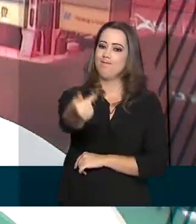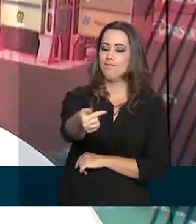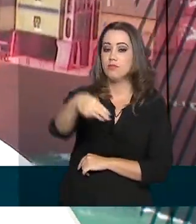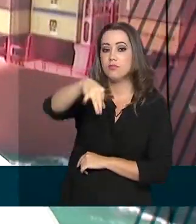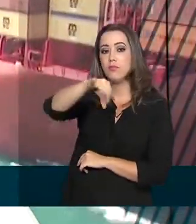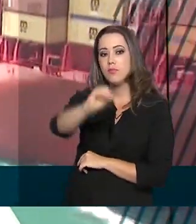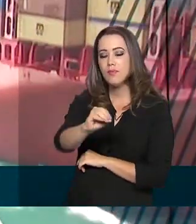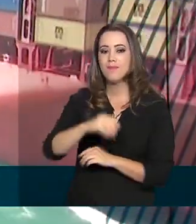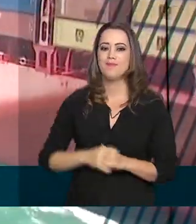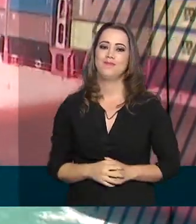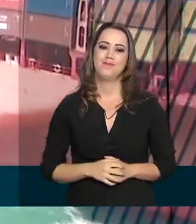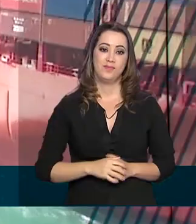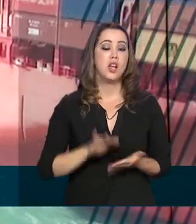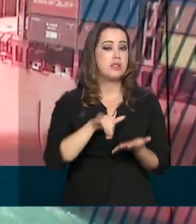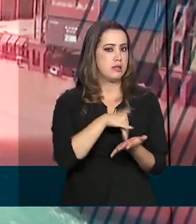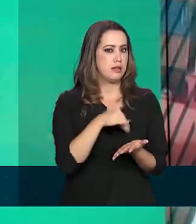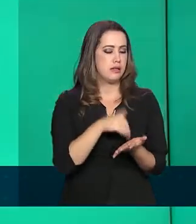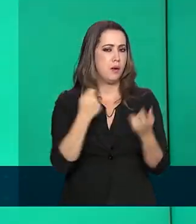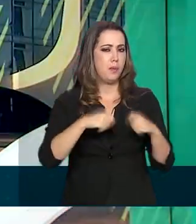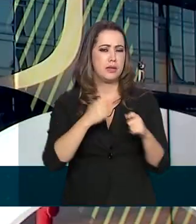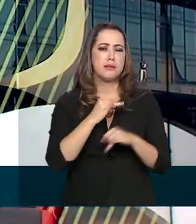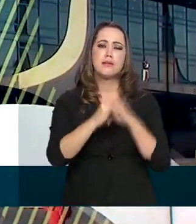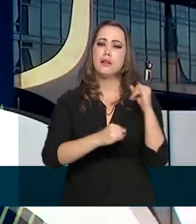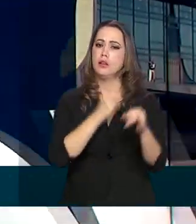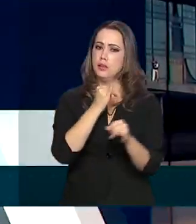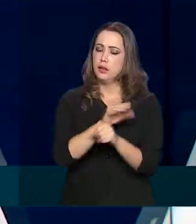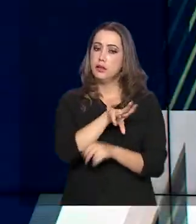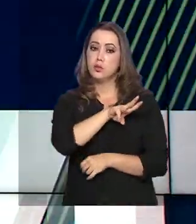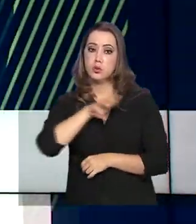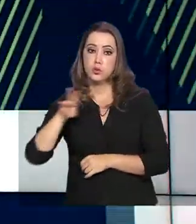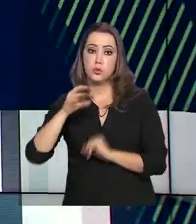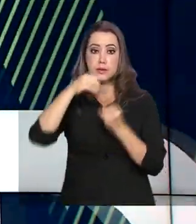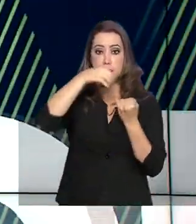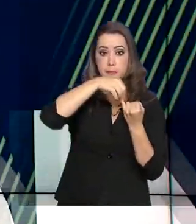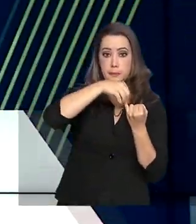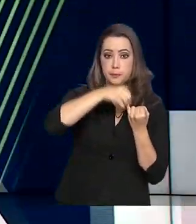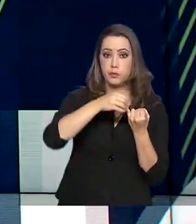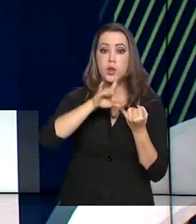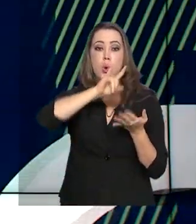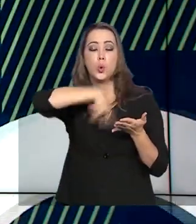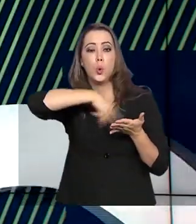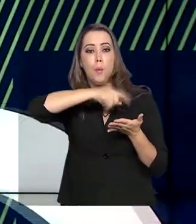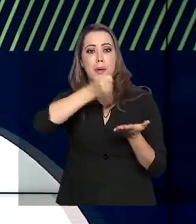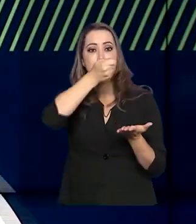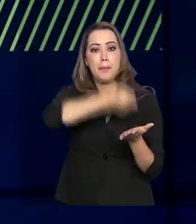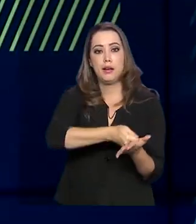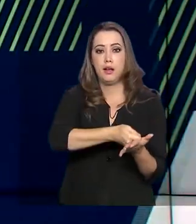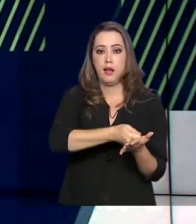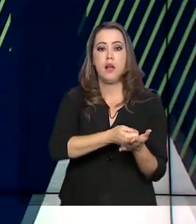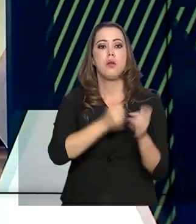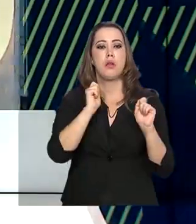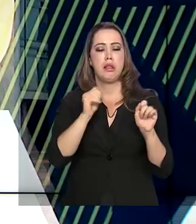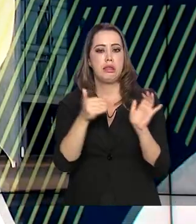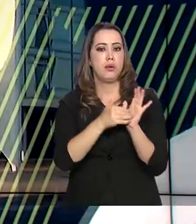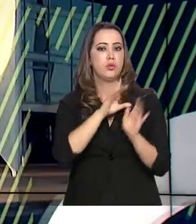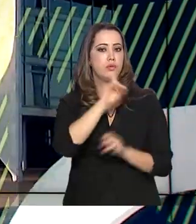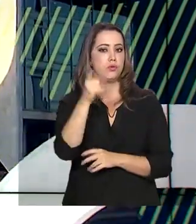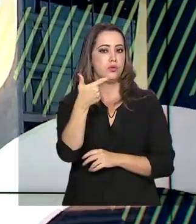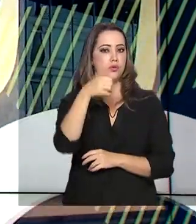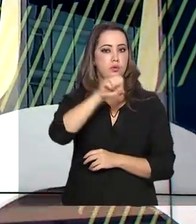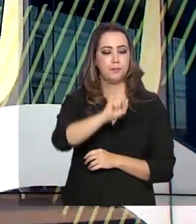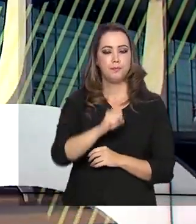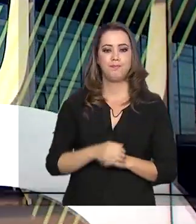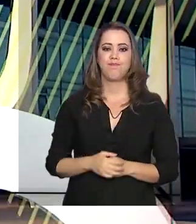maio. A inscrição deve ser feita na internet, na página do Inep. Os boletos da taxa da prova poderão ser pagos até o dia